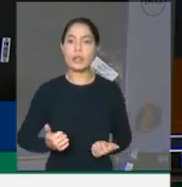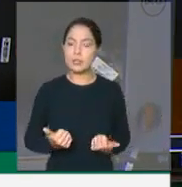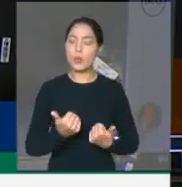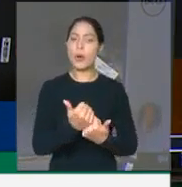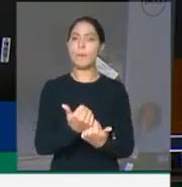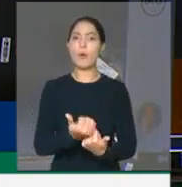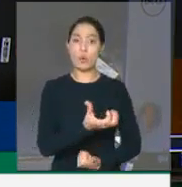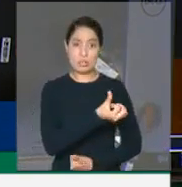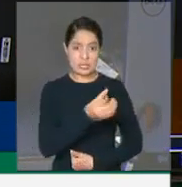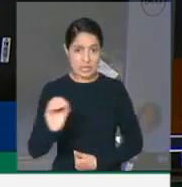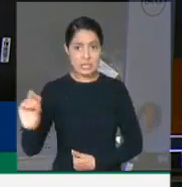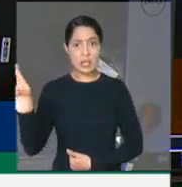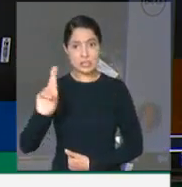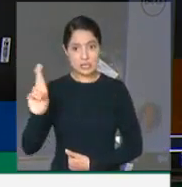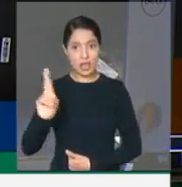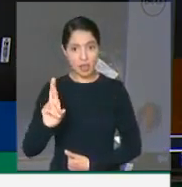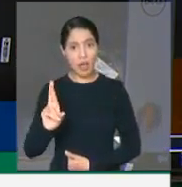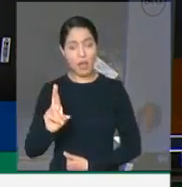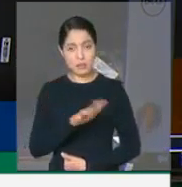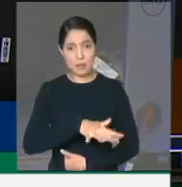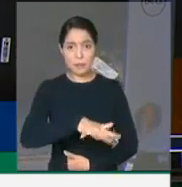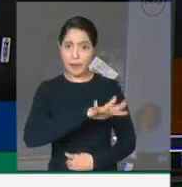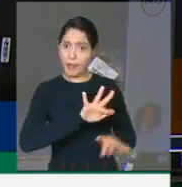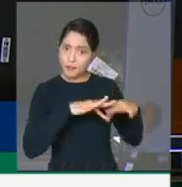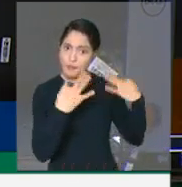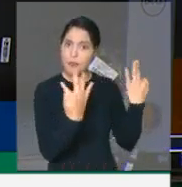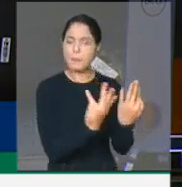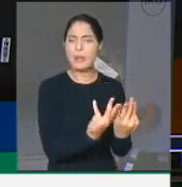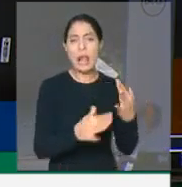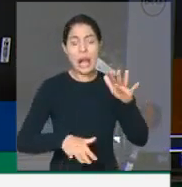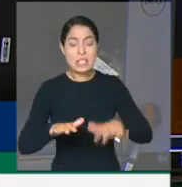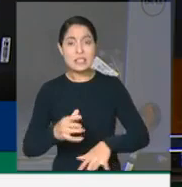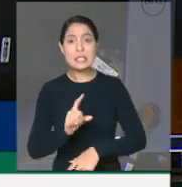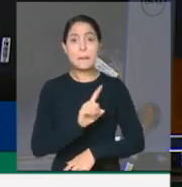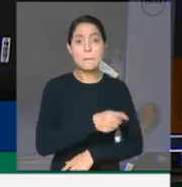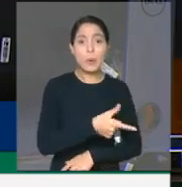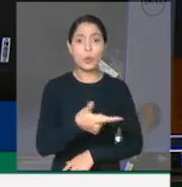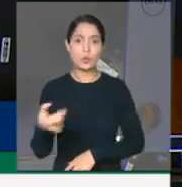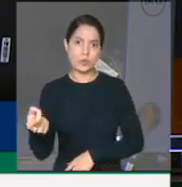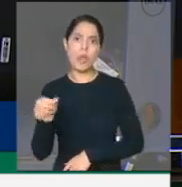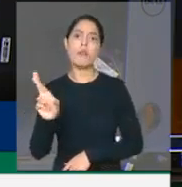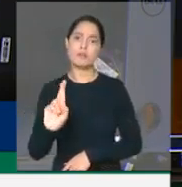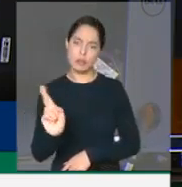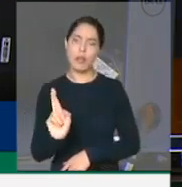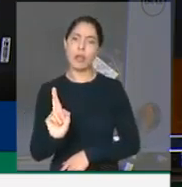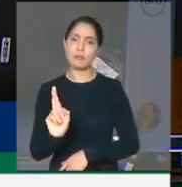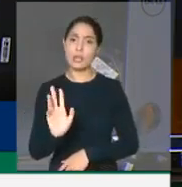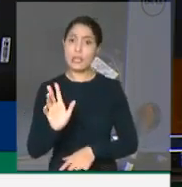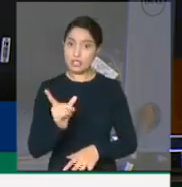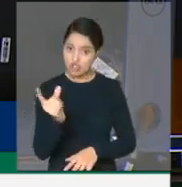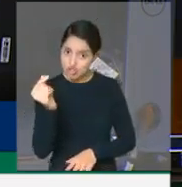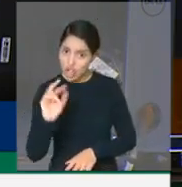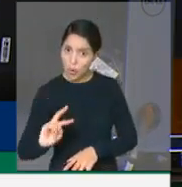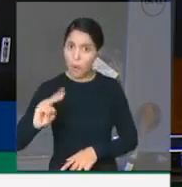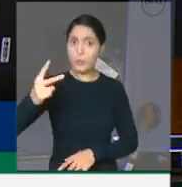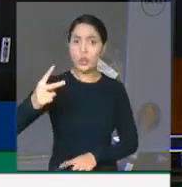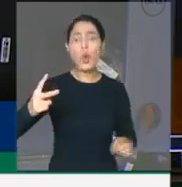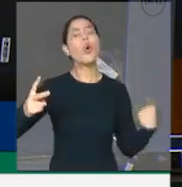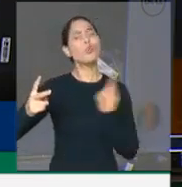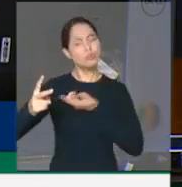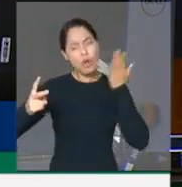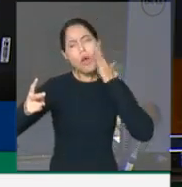em algumas famílias pode chegar a R.200,00. Quando aumentamos o valor desse auxílio, sabíamos que atuávamos